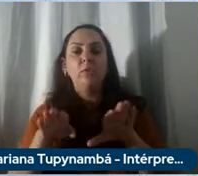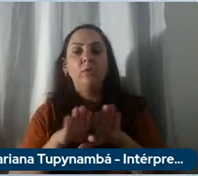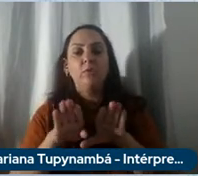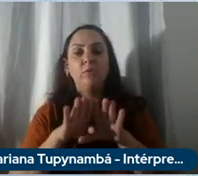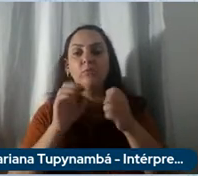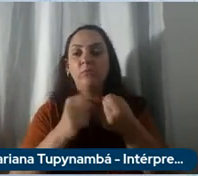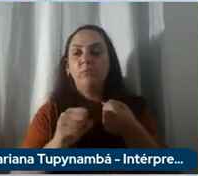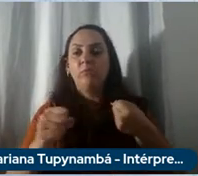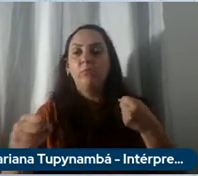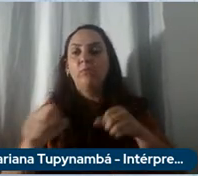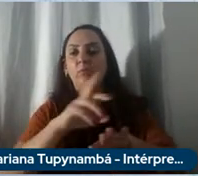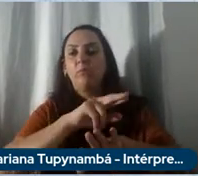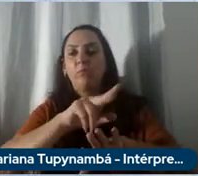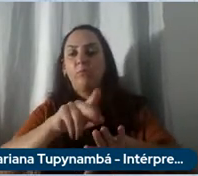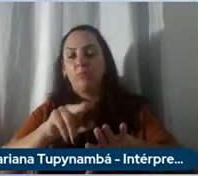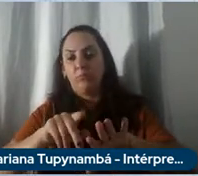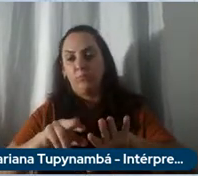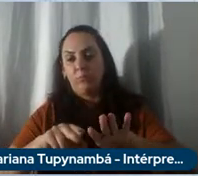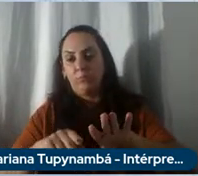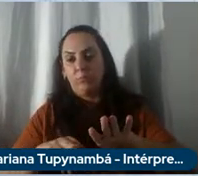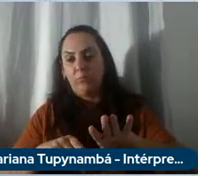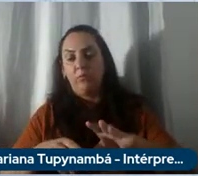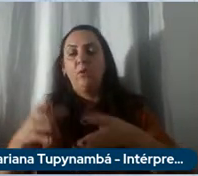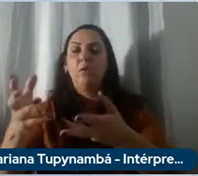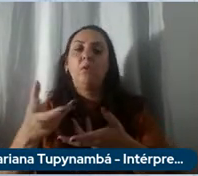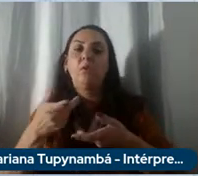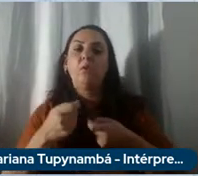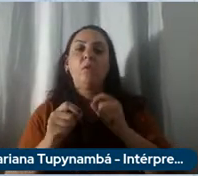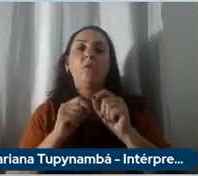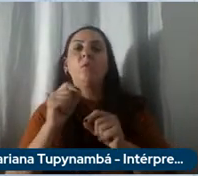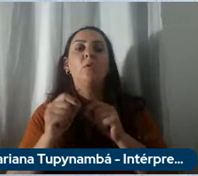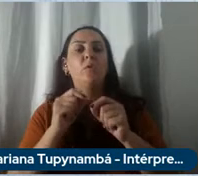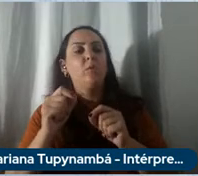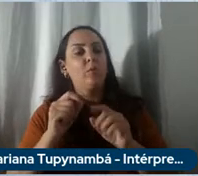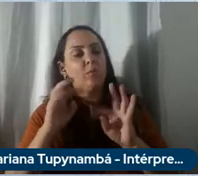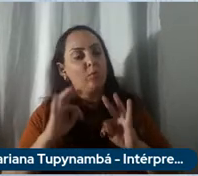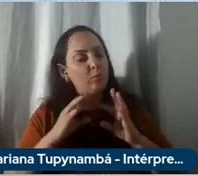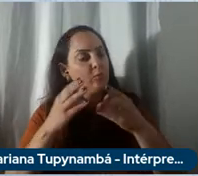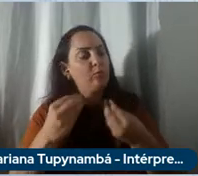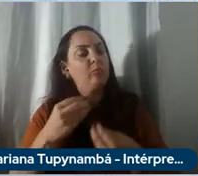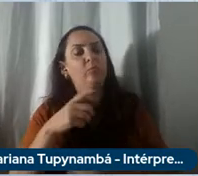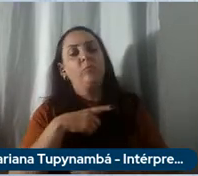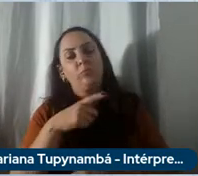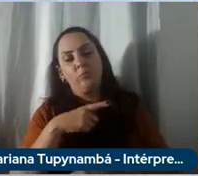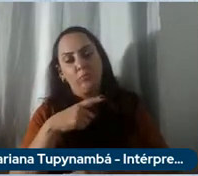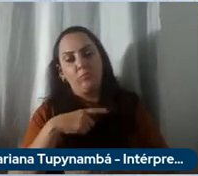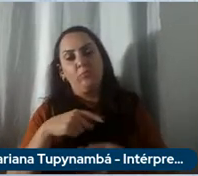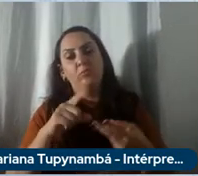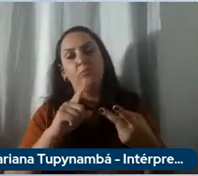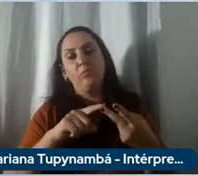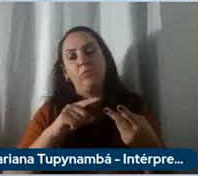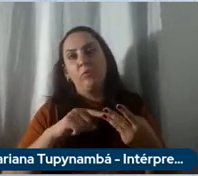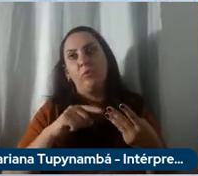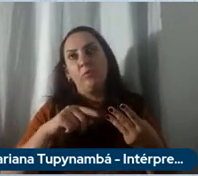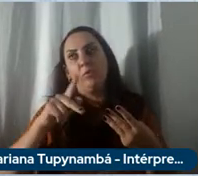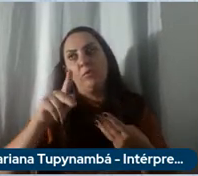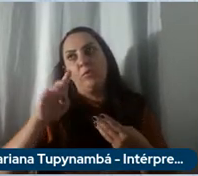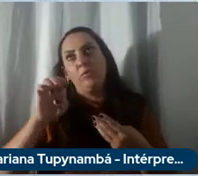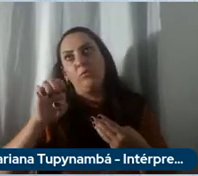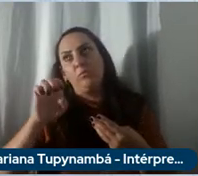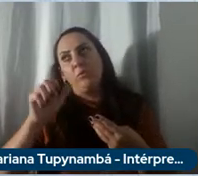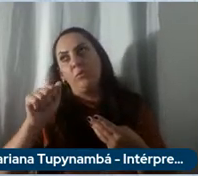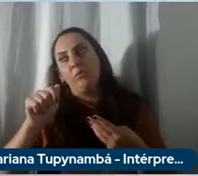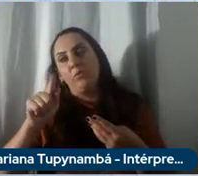-nos em outros mercados queremos recuperar a força comercial que tinha Peugeot e Citroën até 10 anos atrás